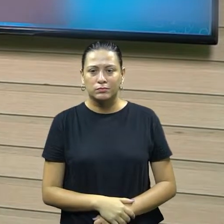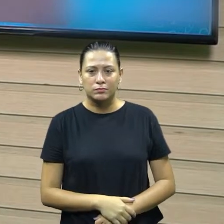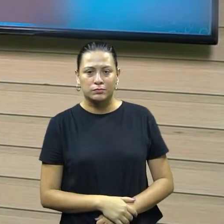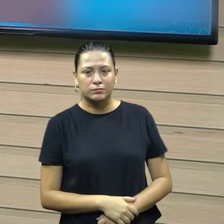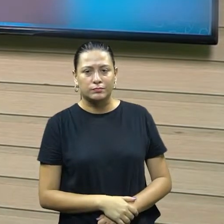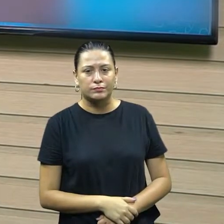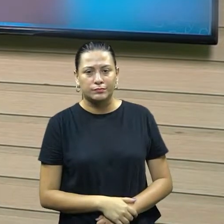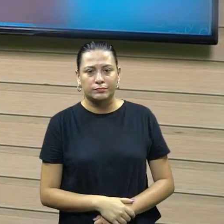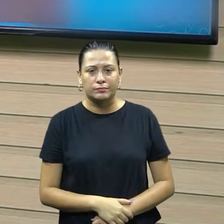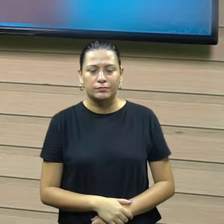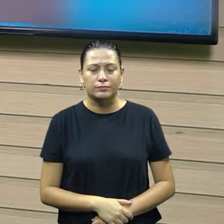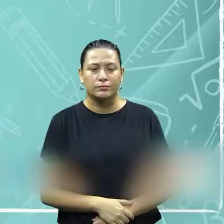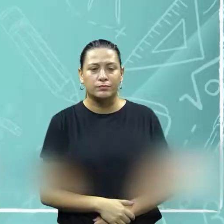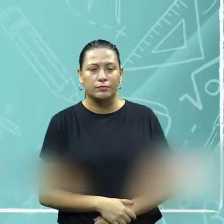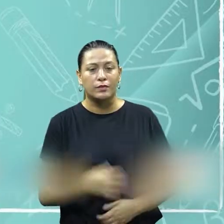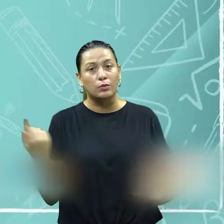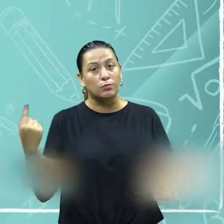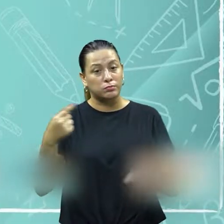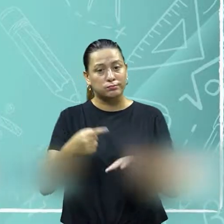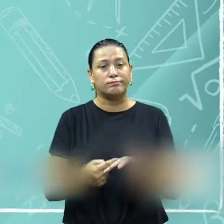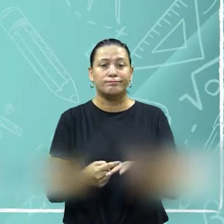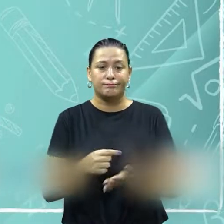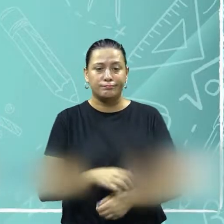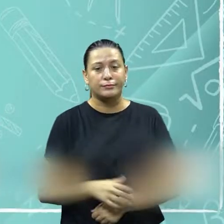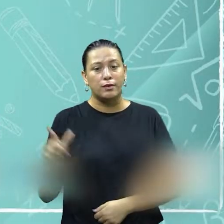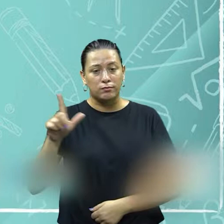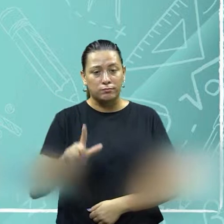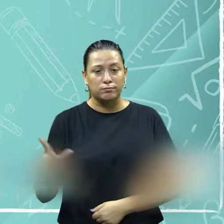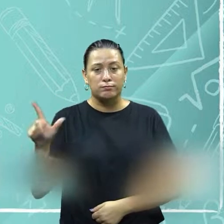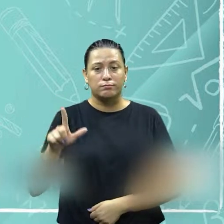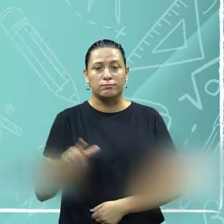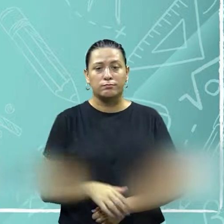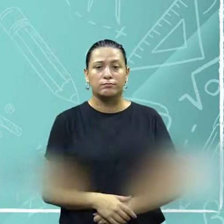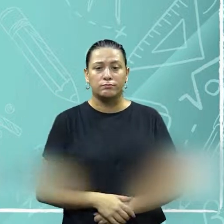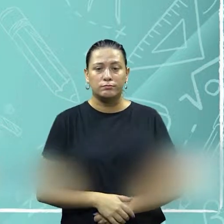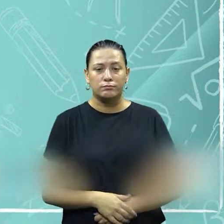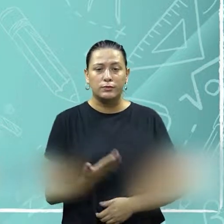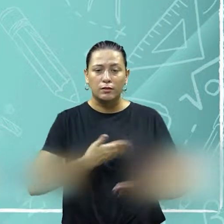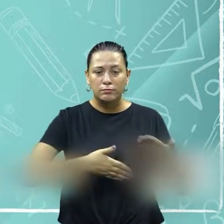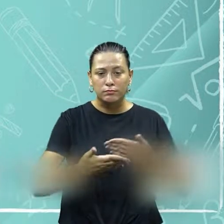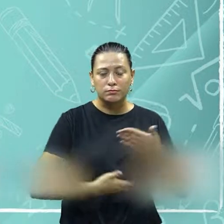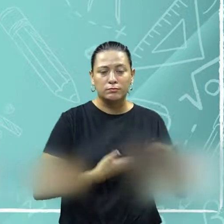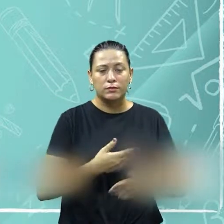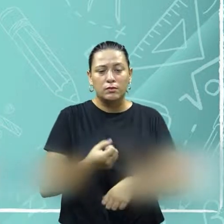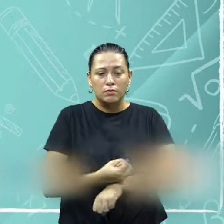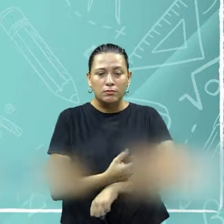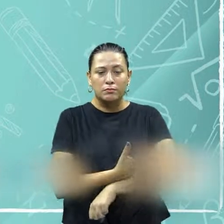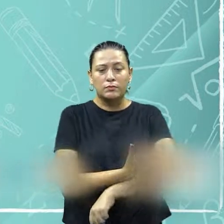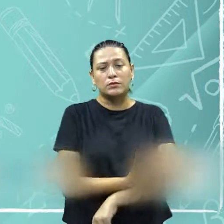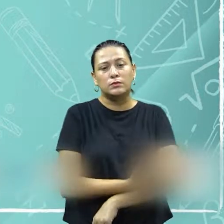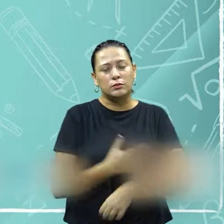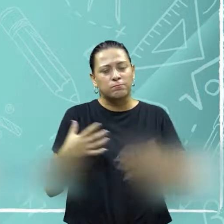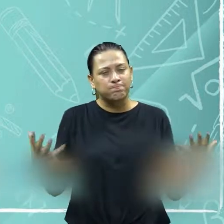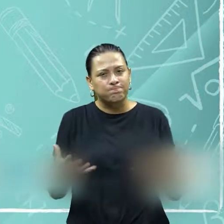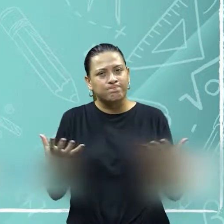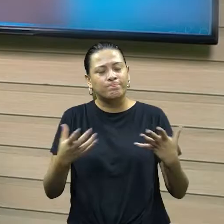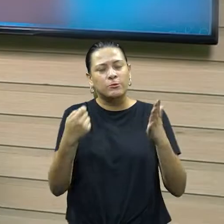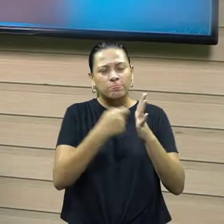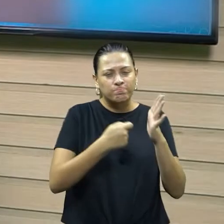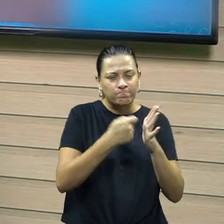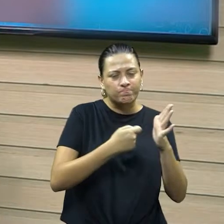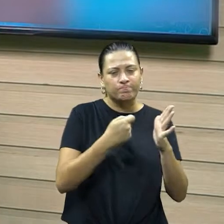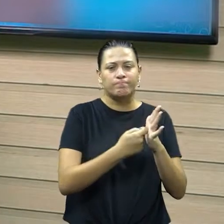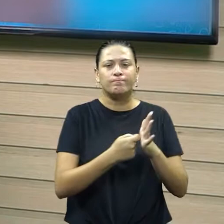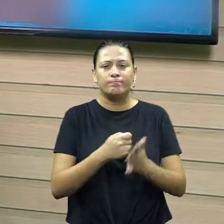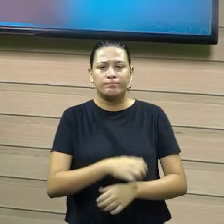os movimentos envolvidos, é isso que tem. A questão do compromisso, a lógica, a barganha, a emoção, e a persuasão.